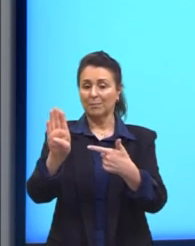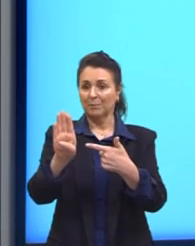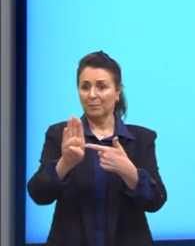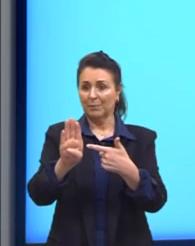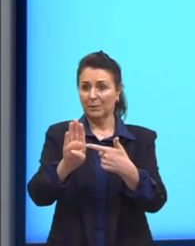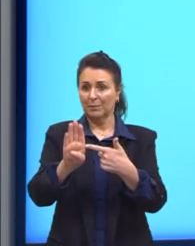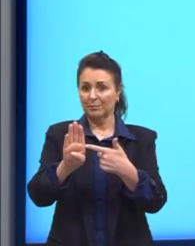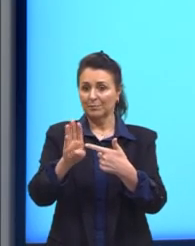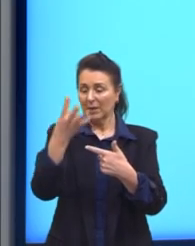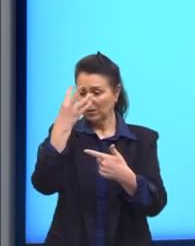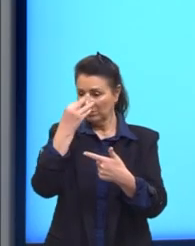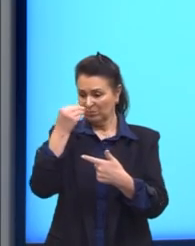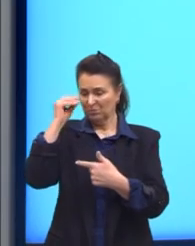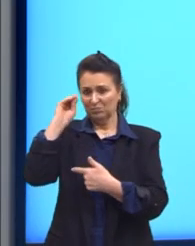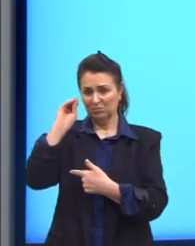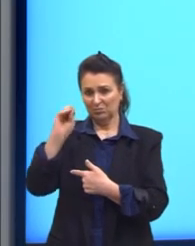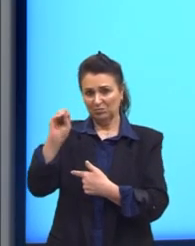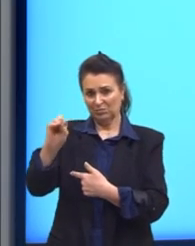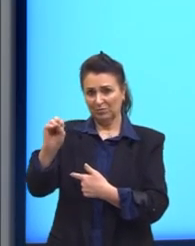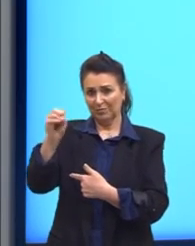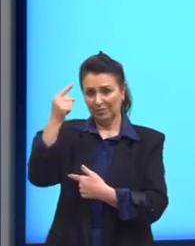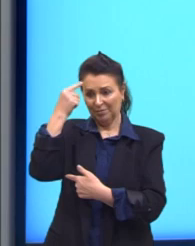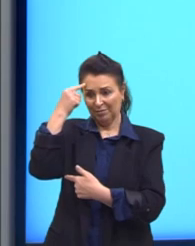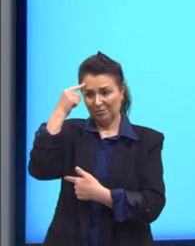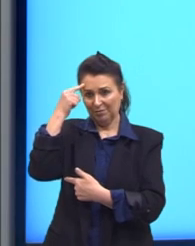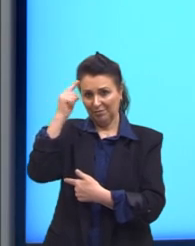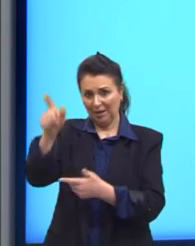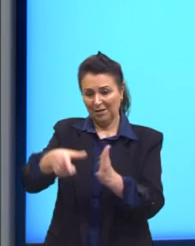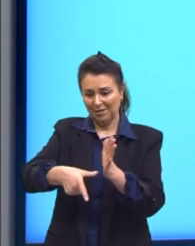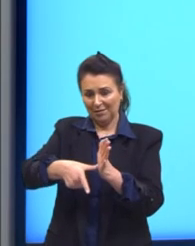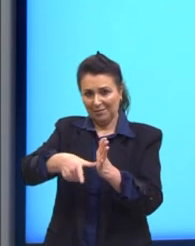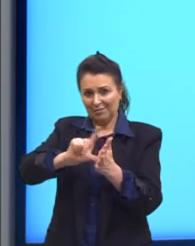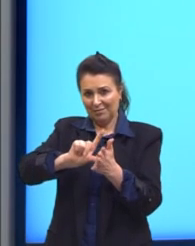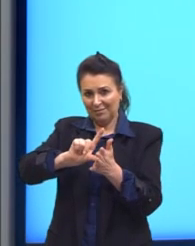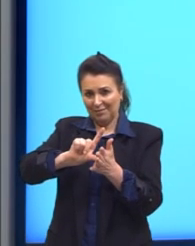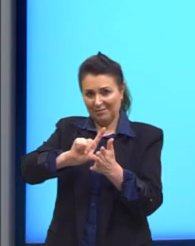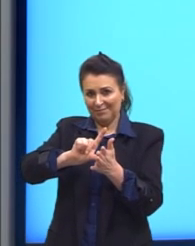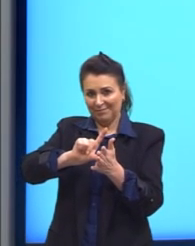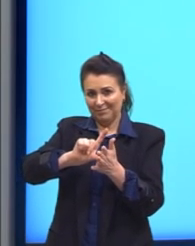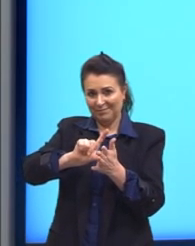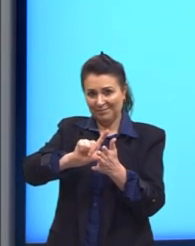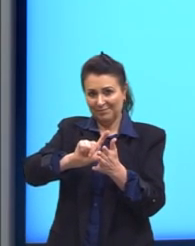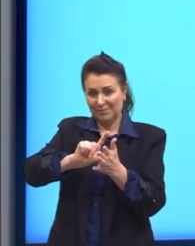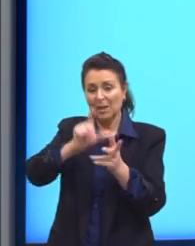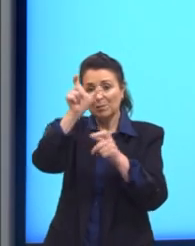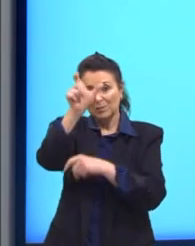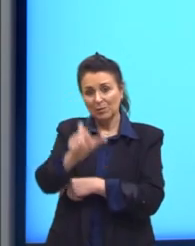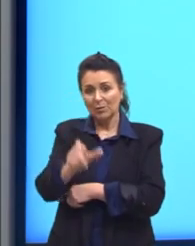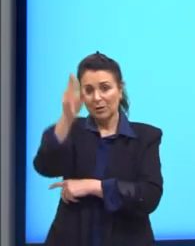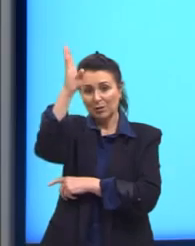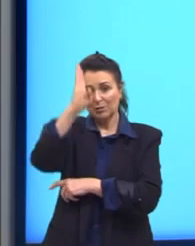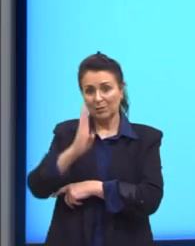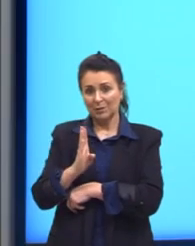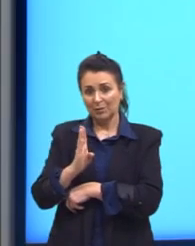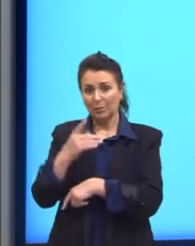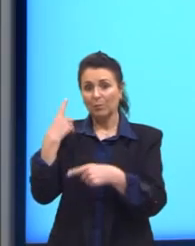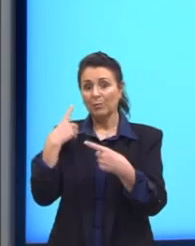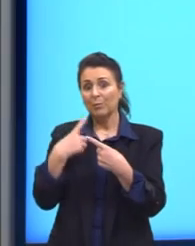refutar ideias pré-concebidas sobre os brasileiros. Por quê?